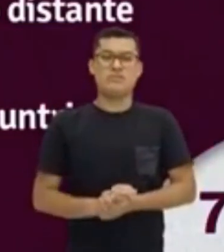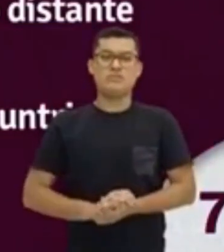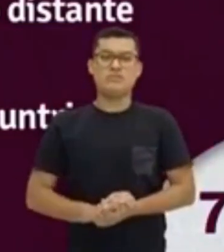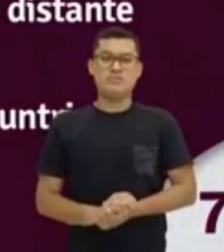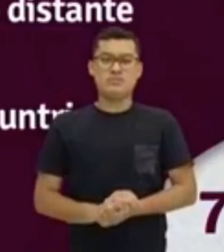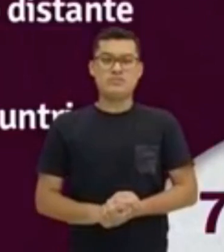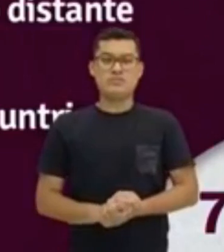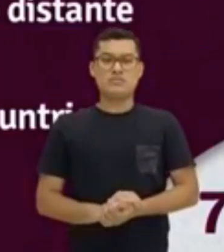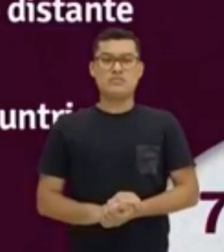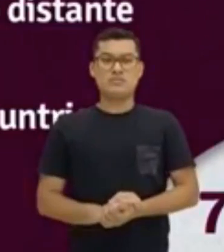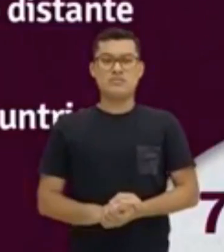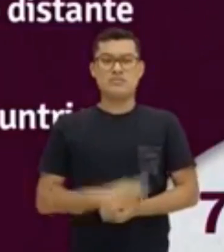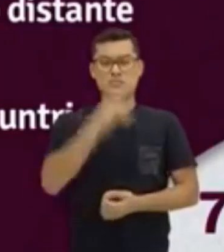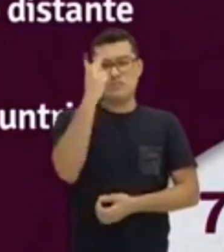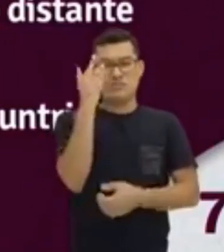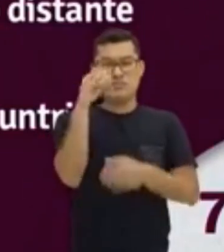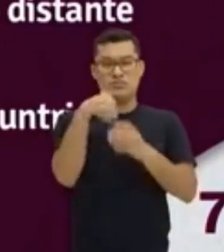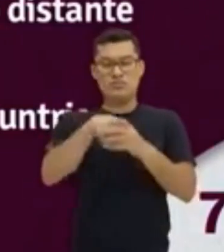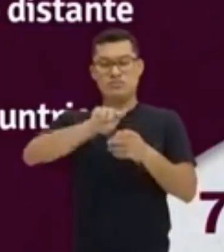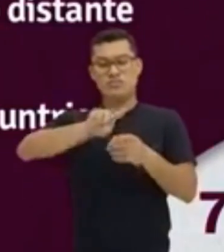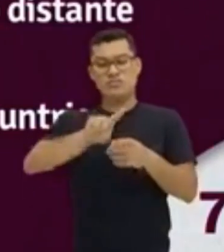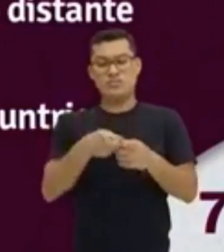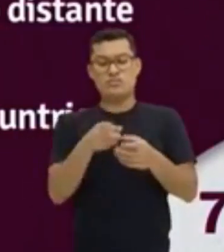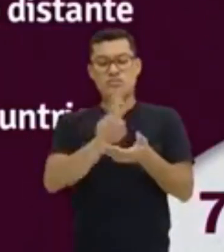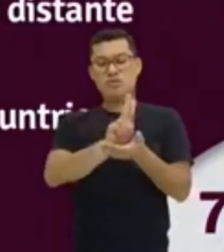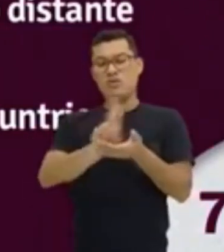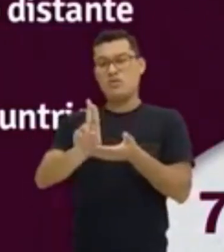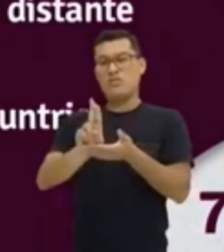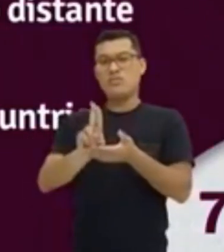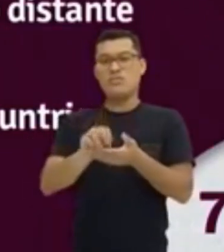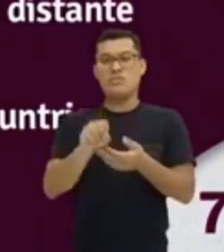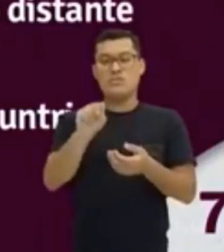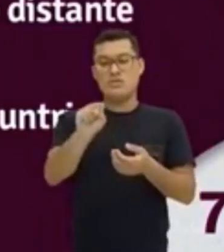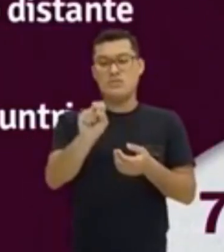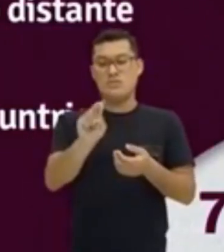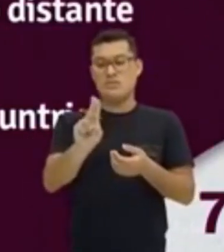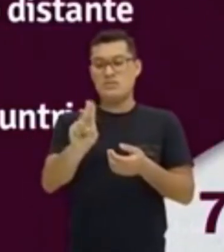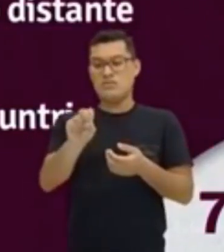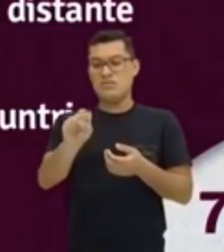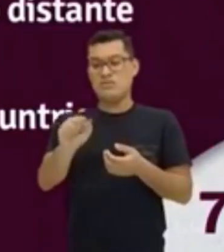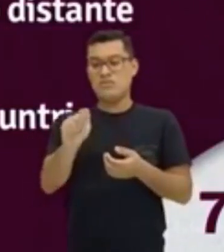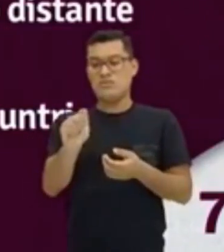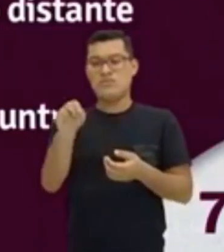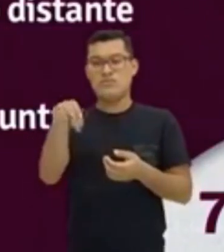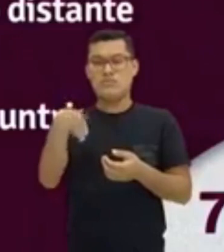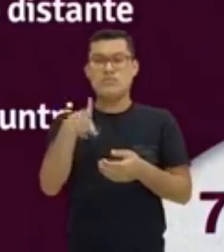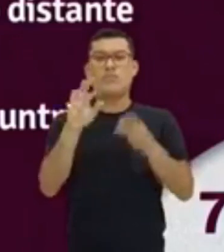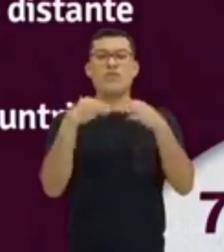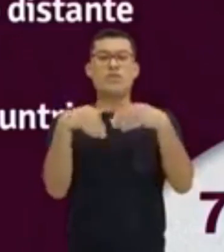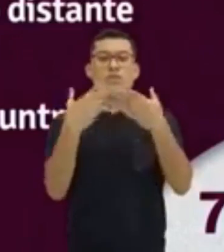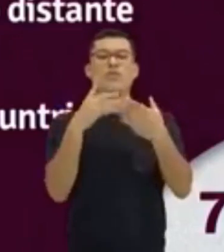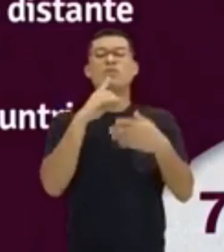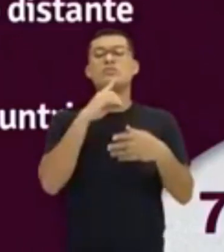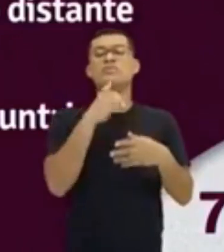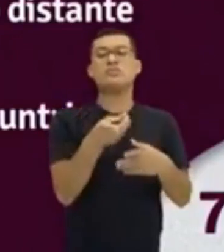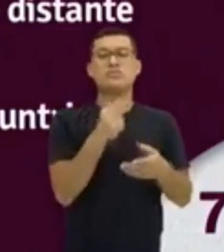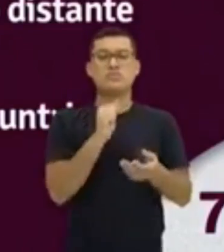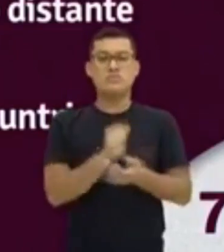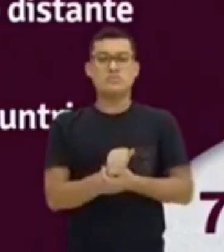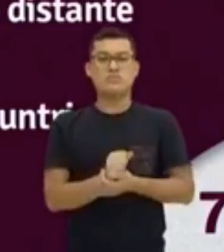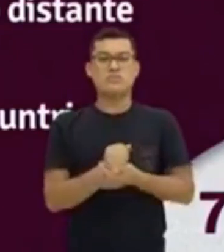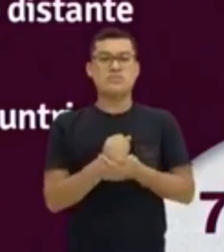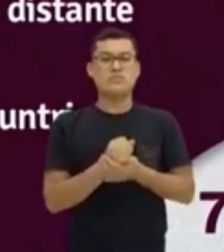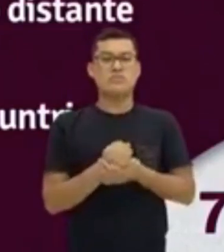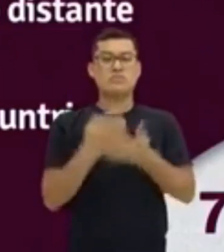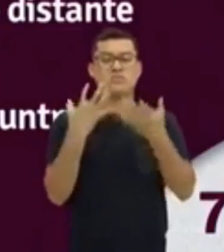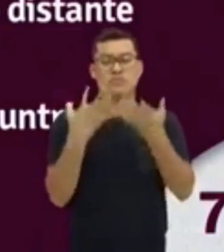Aí a pessoa colocou a vírgula, o nome dessa amiga é a Susan. Quando você diz this, você quer dar